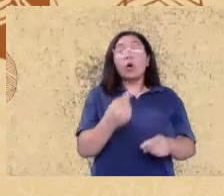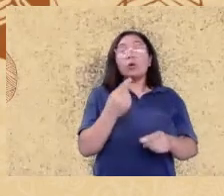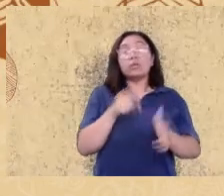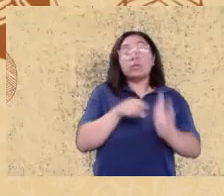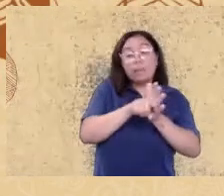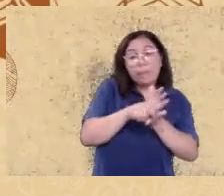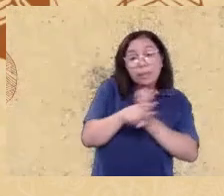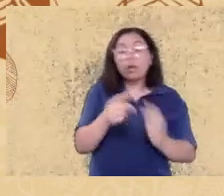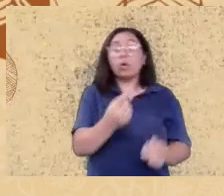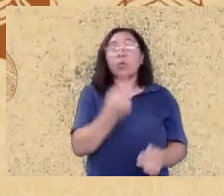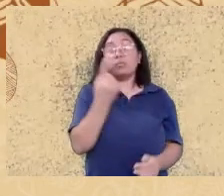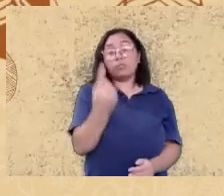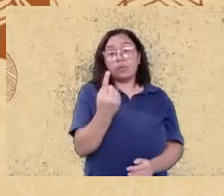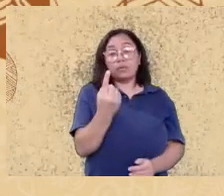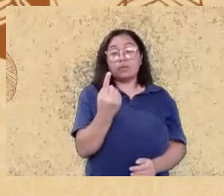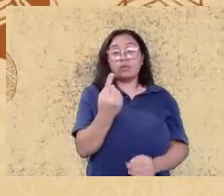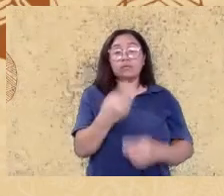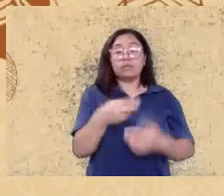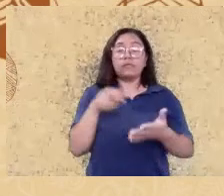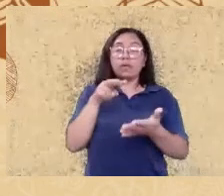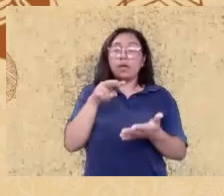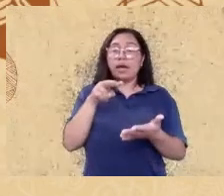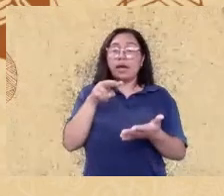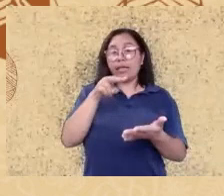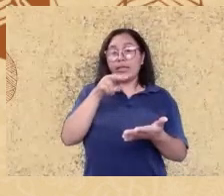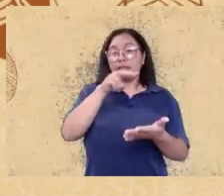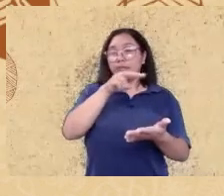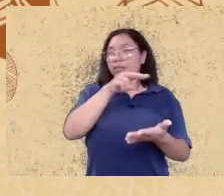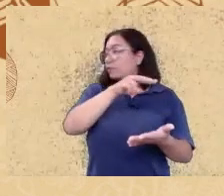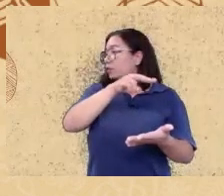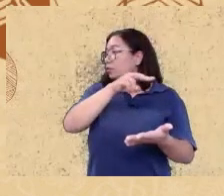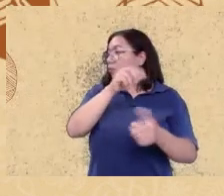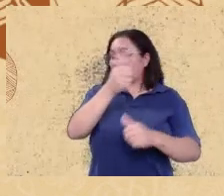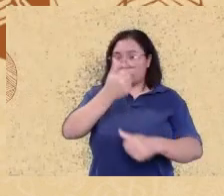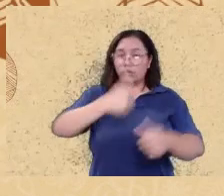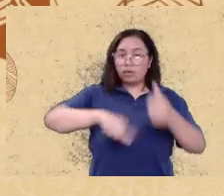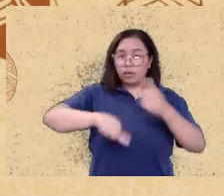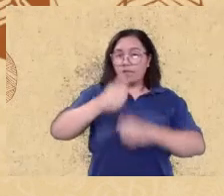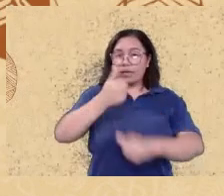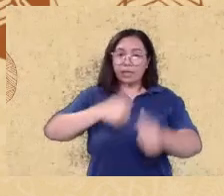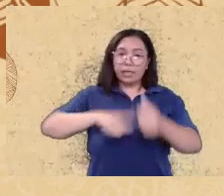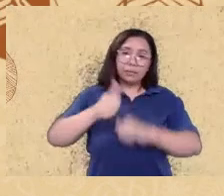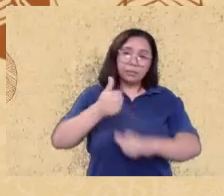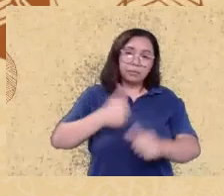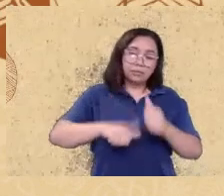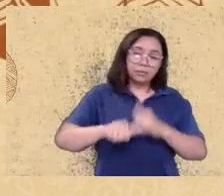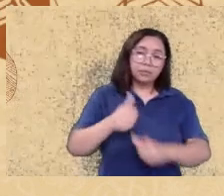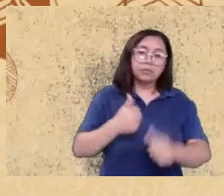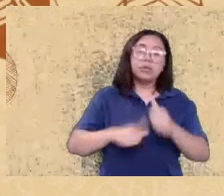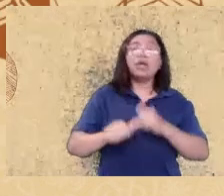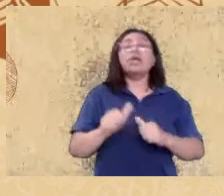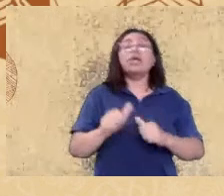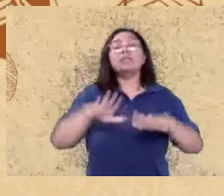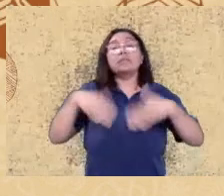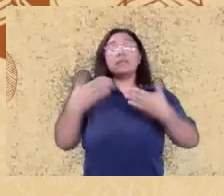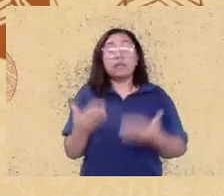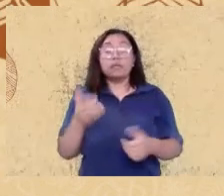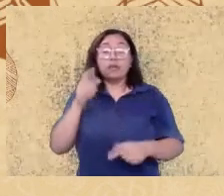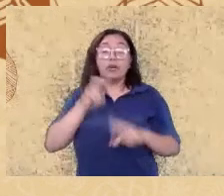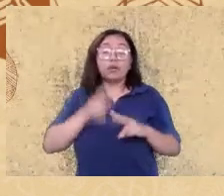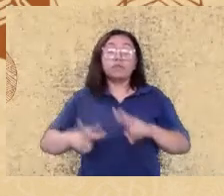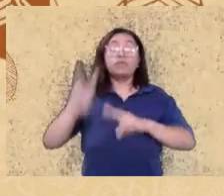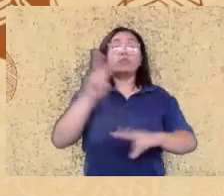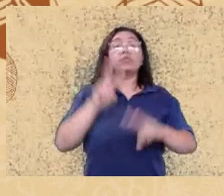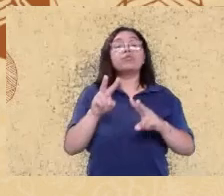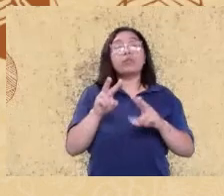analisado né que seria a sessão participantes e diante desse corpus textual nós já tínhamos diversas outras possibilidades